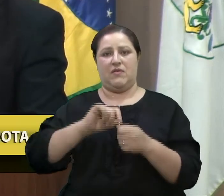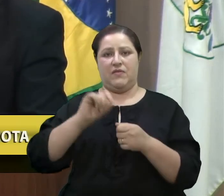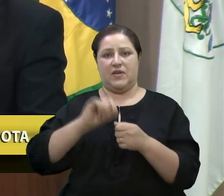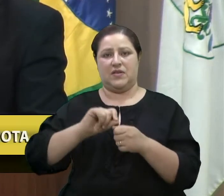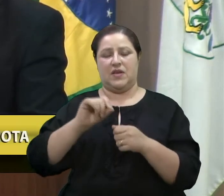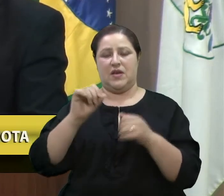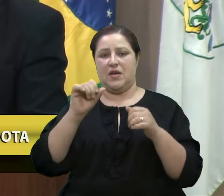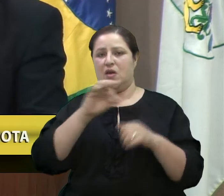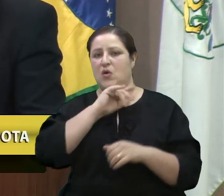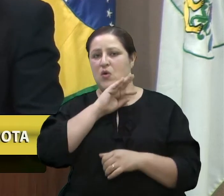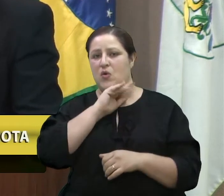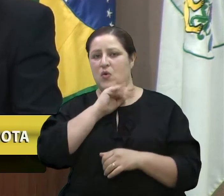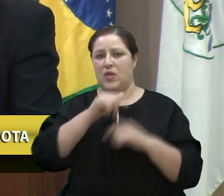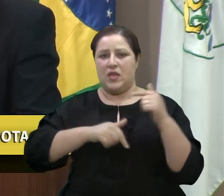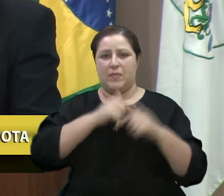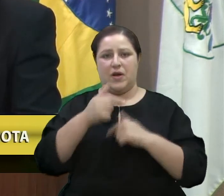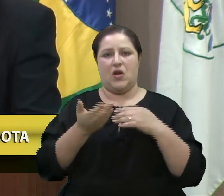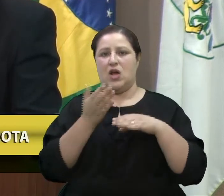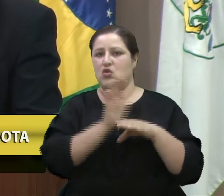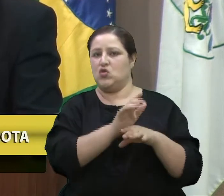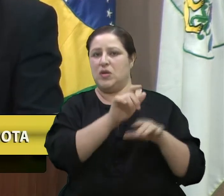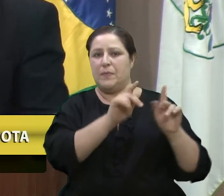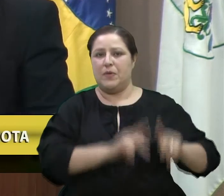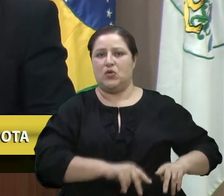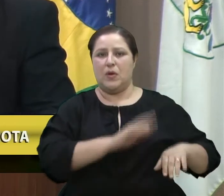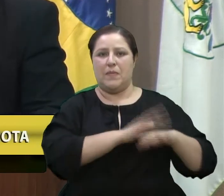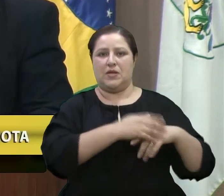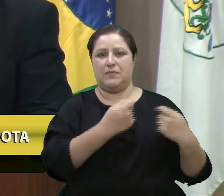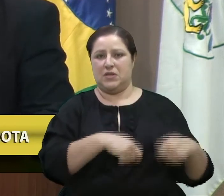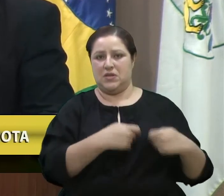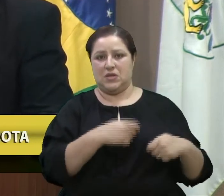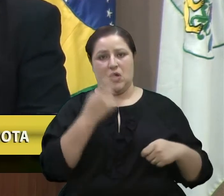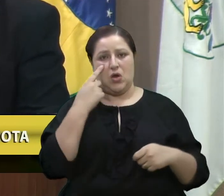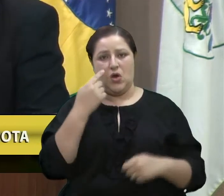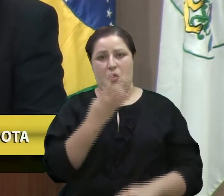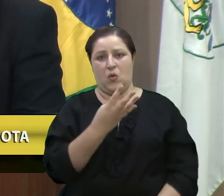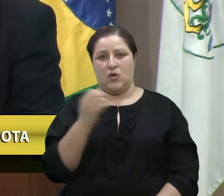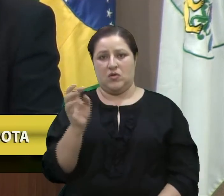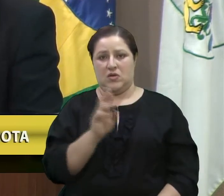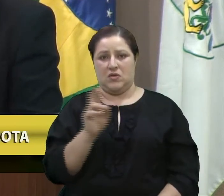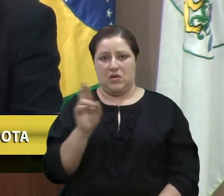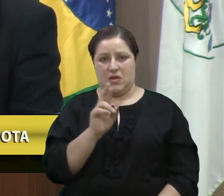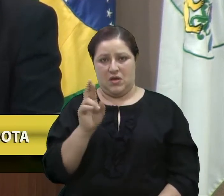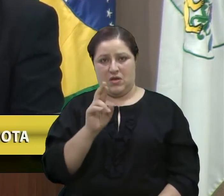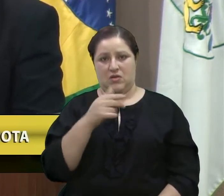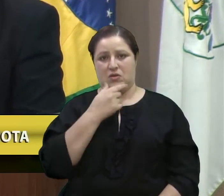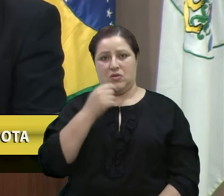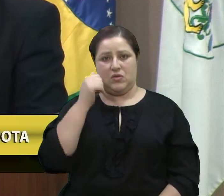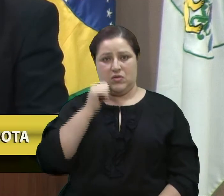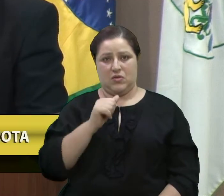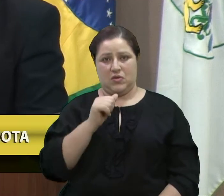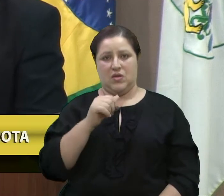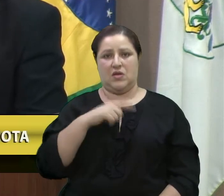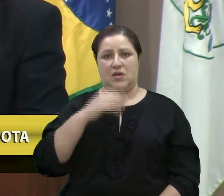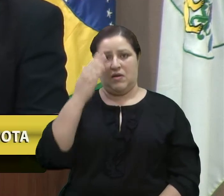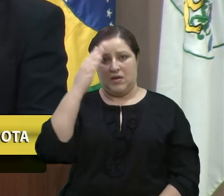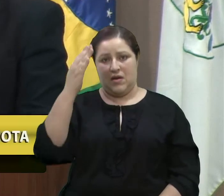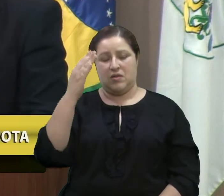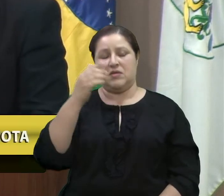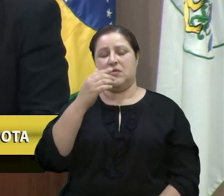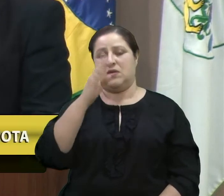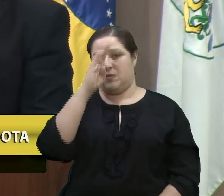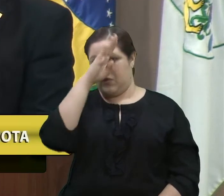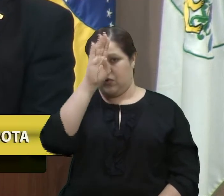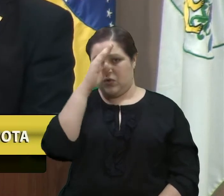péssimo trabalho e não está ajudando quem mais precisa, os 400 reais, senhoras e senhores, que graças ao Bolsonaro